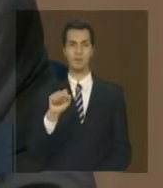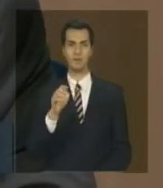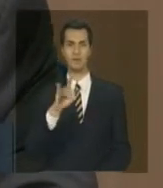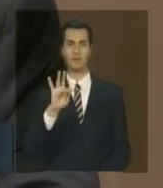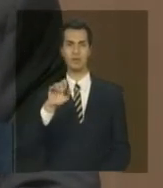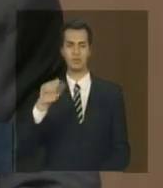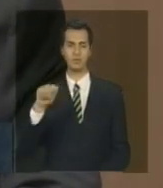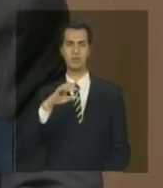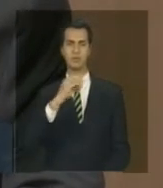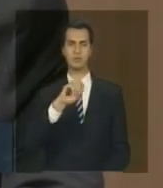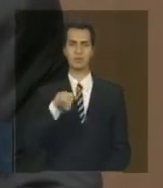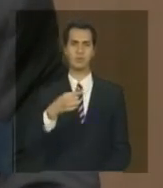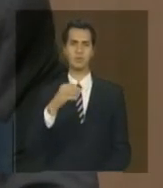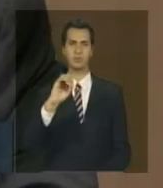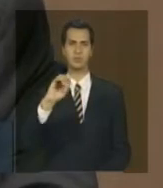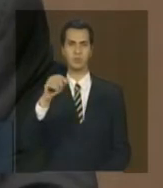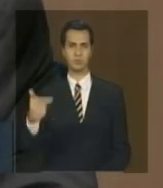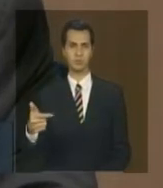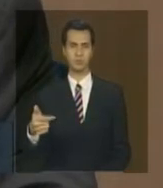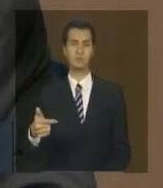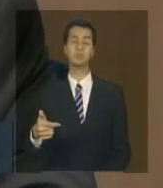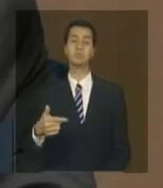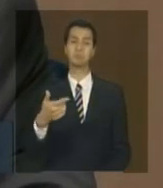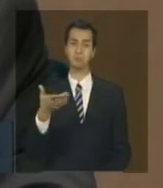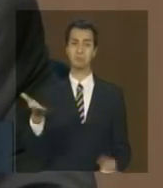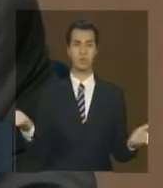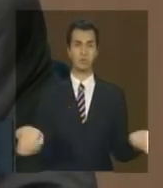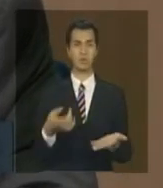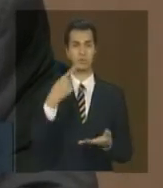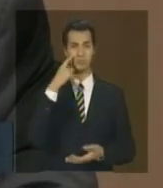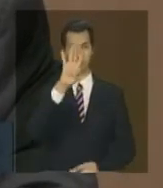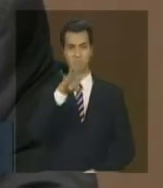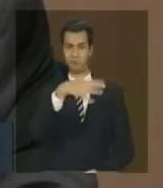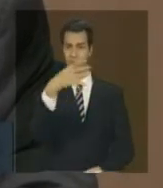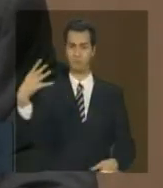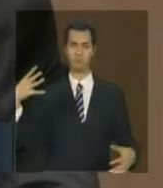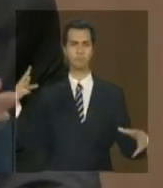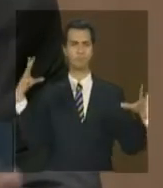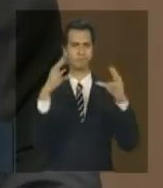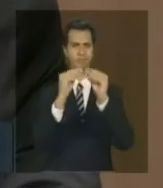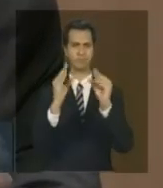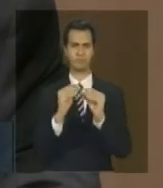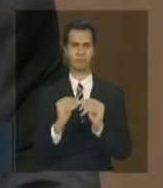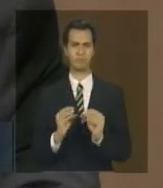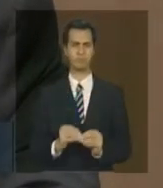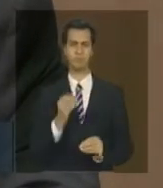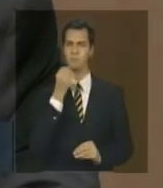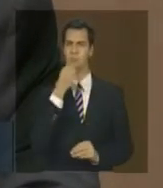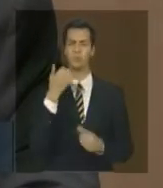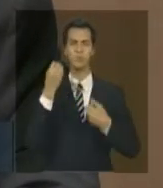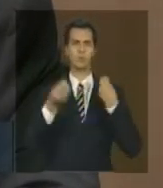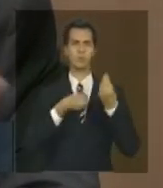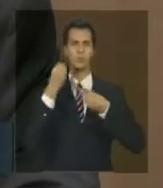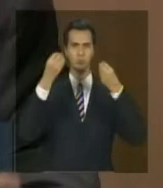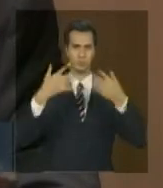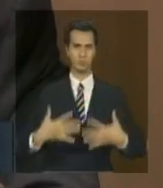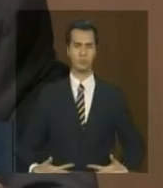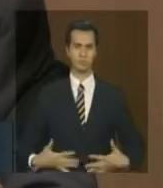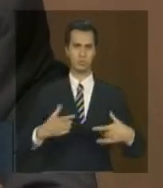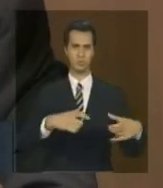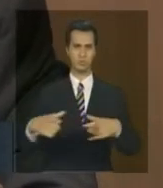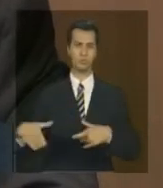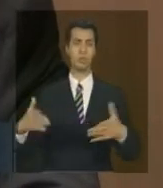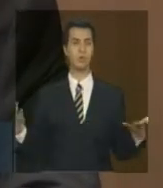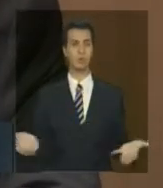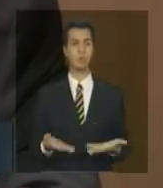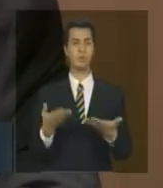então acho que isso dá um quadro comparativo bastante bom da situação dos vários biomas então é essa a notícia e como a